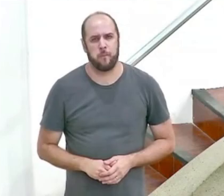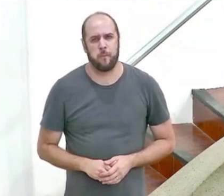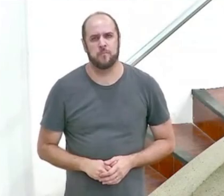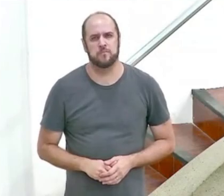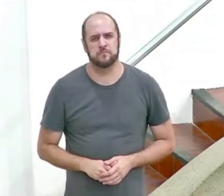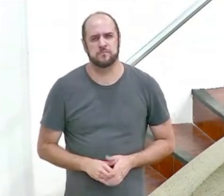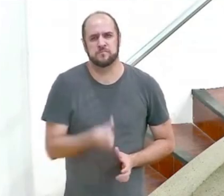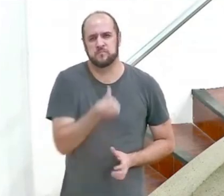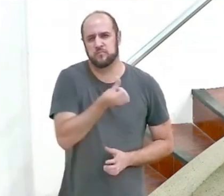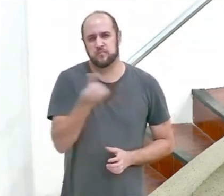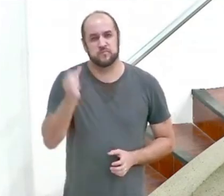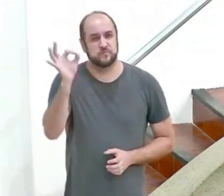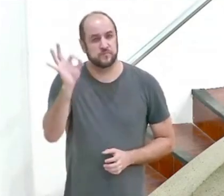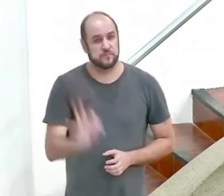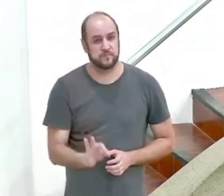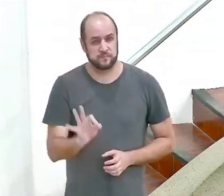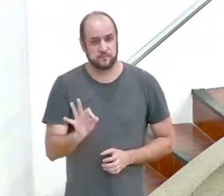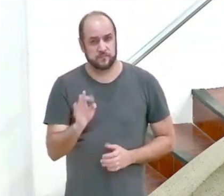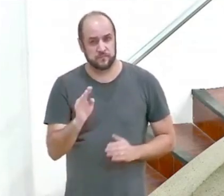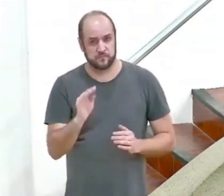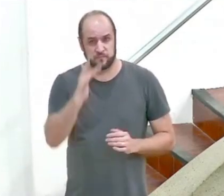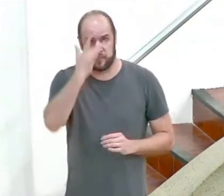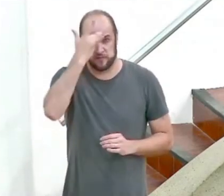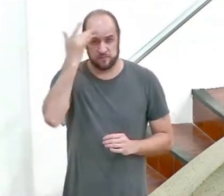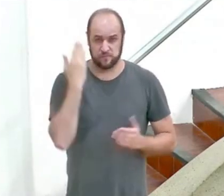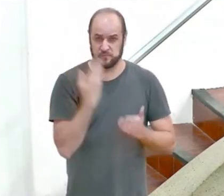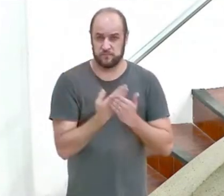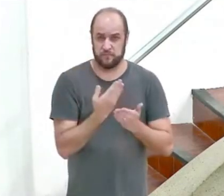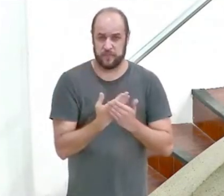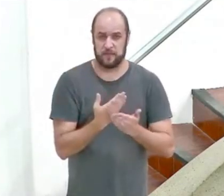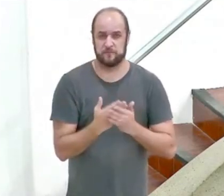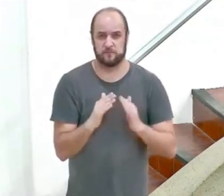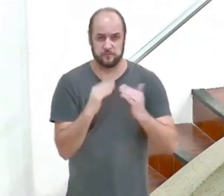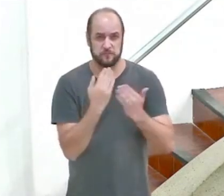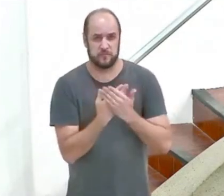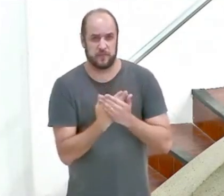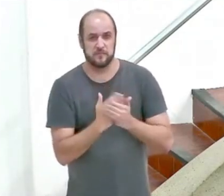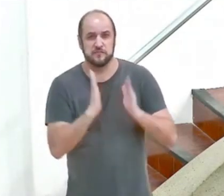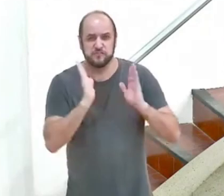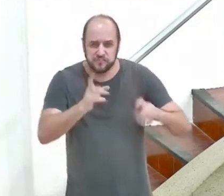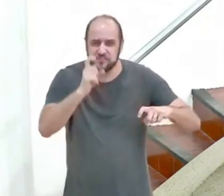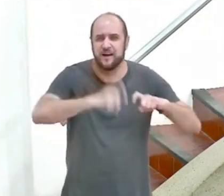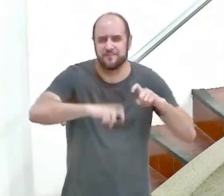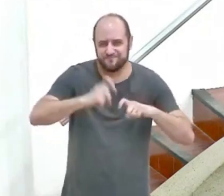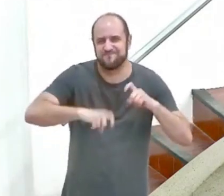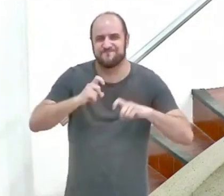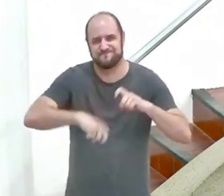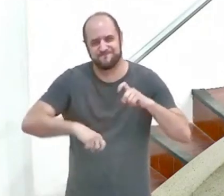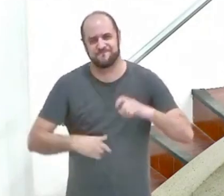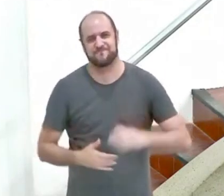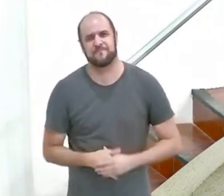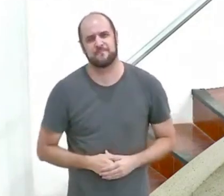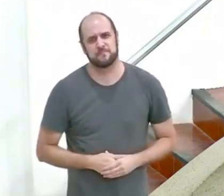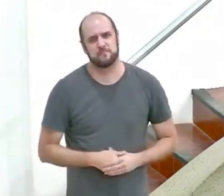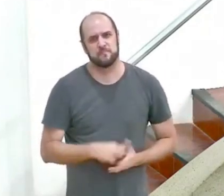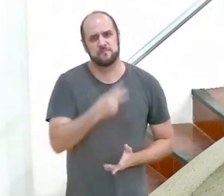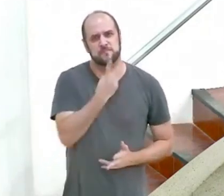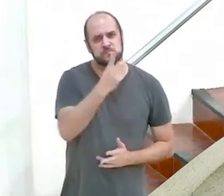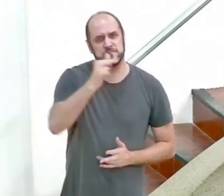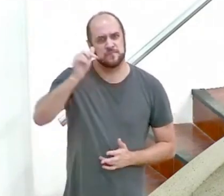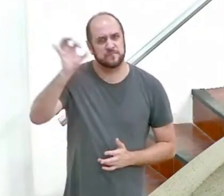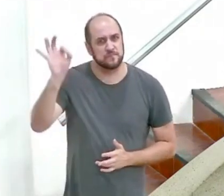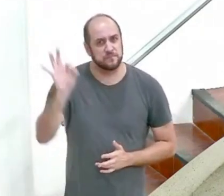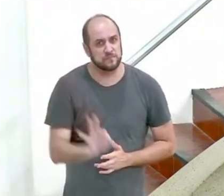66% dos alunos do último ano do ensino médio já tiveram relações sexuais e 27